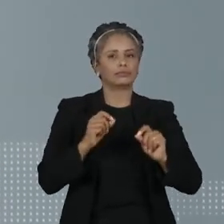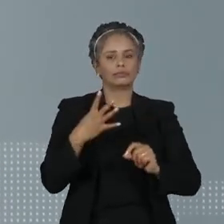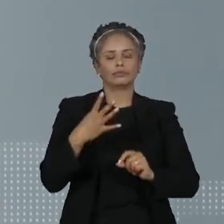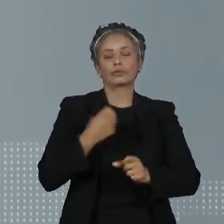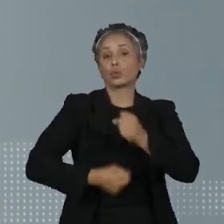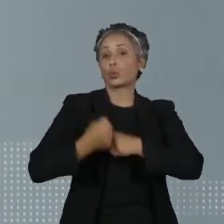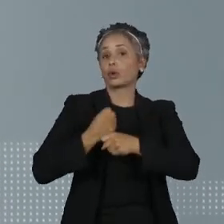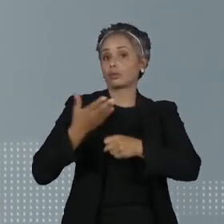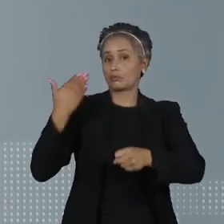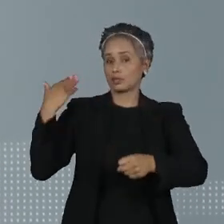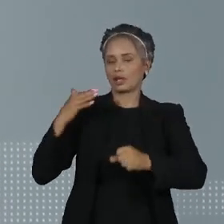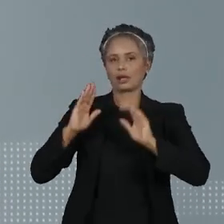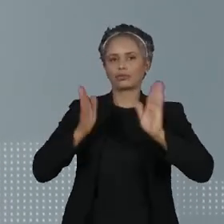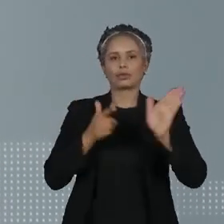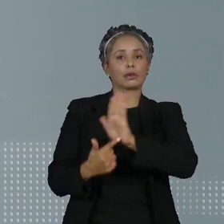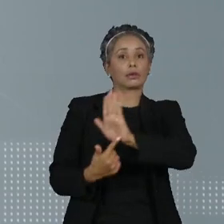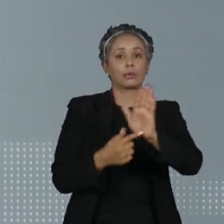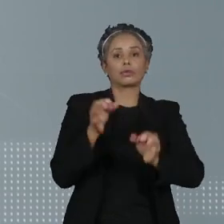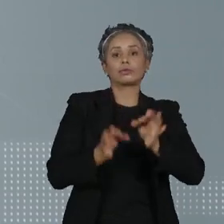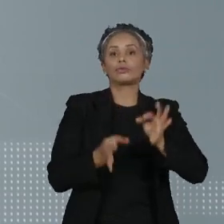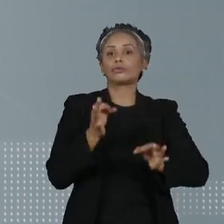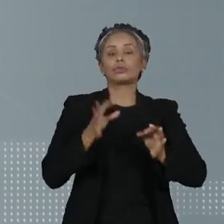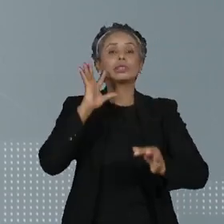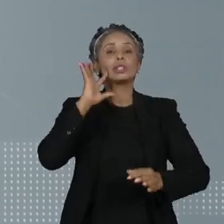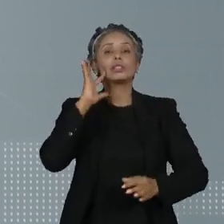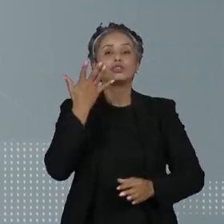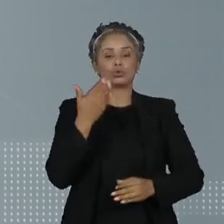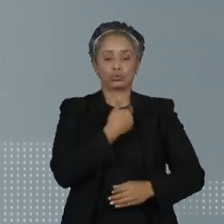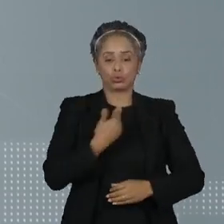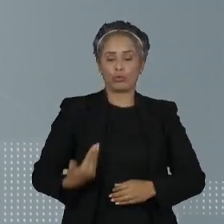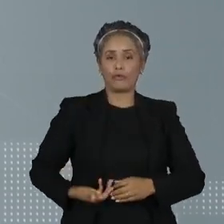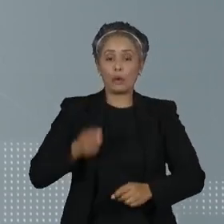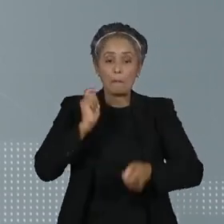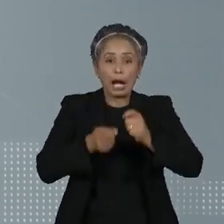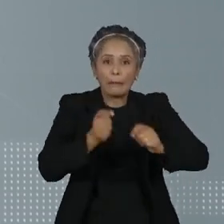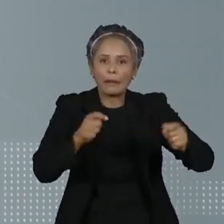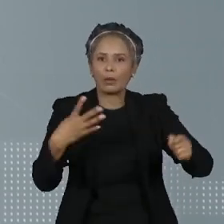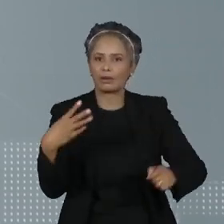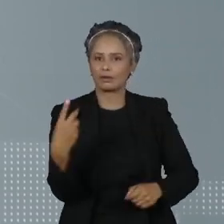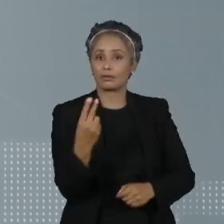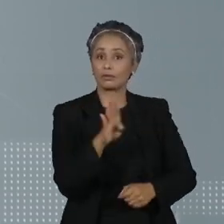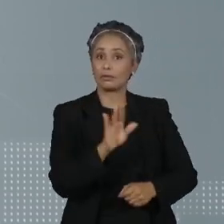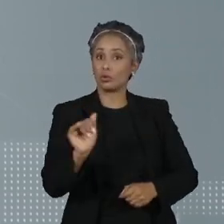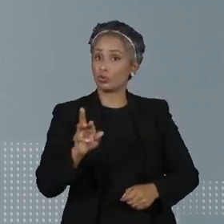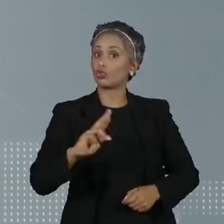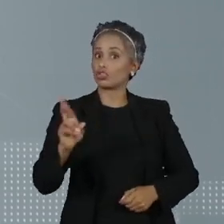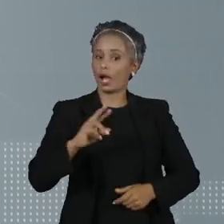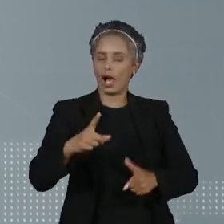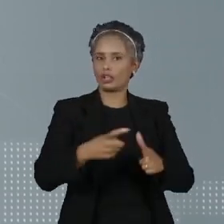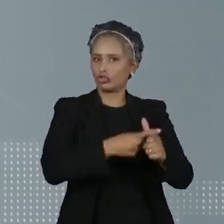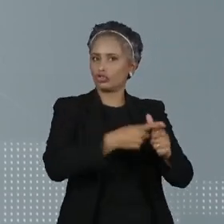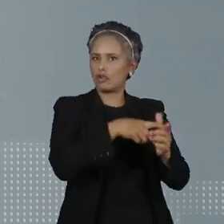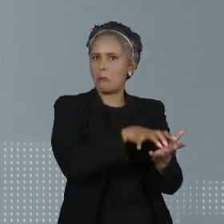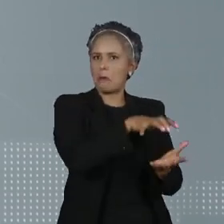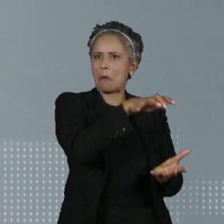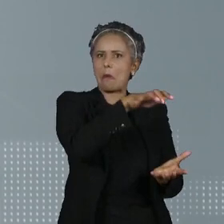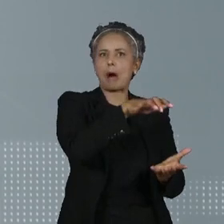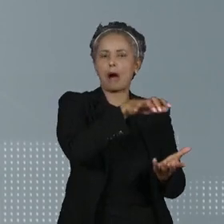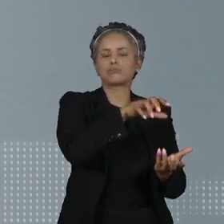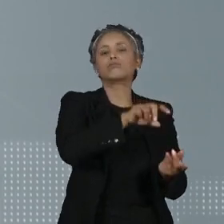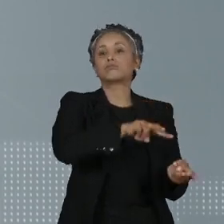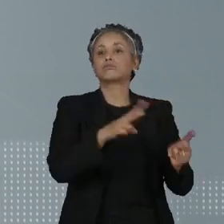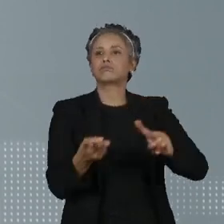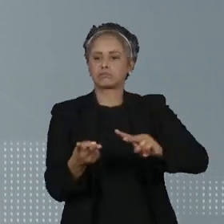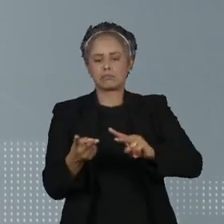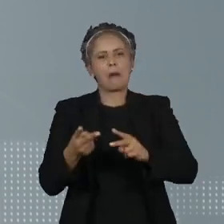em vigor, a Justiça determinou que o governo pagasse 42 bilhões de reais em precatórios. A União arcou